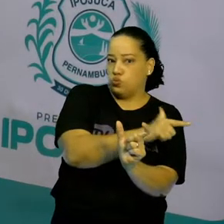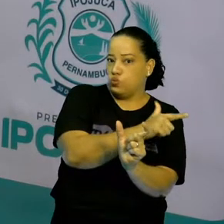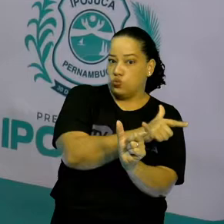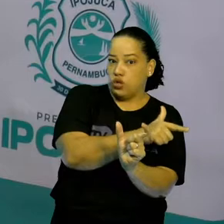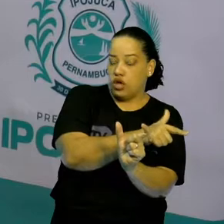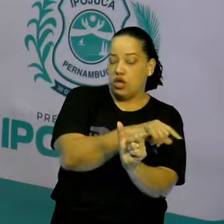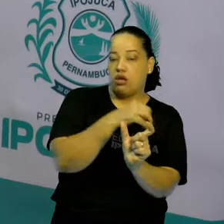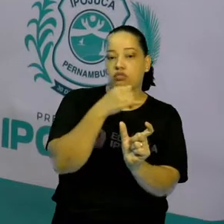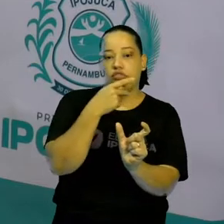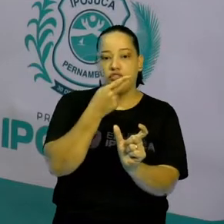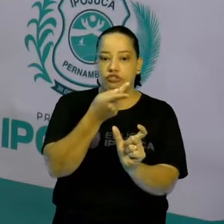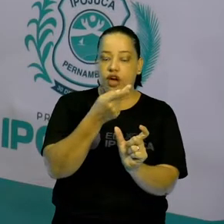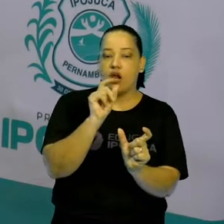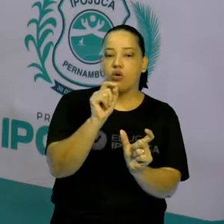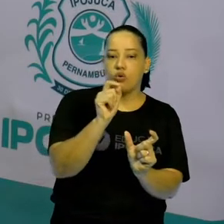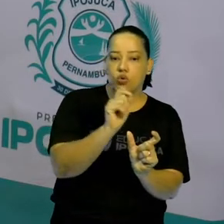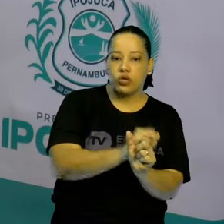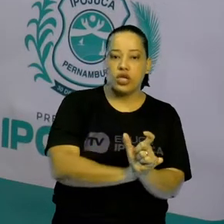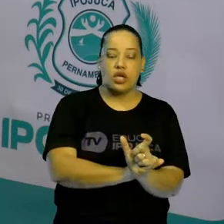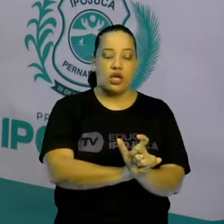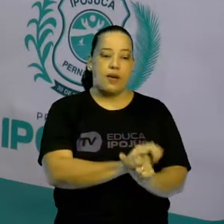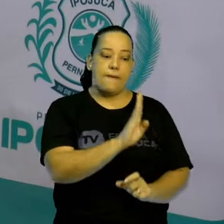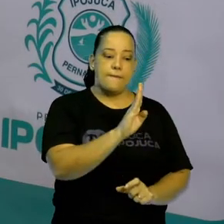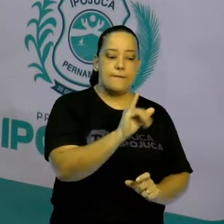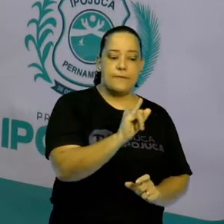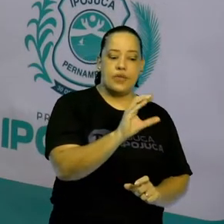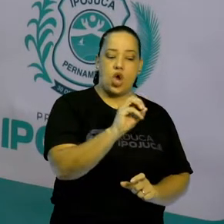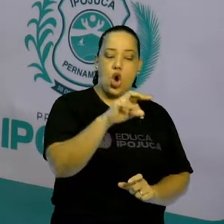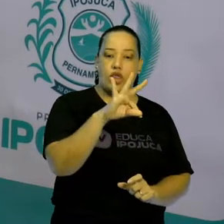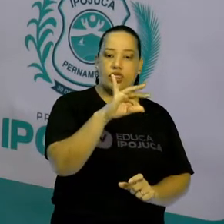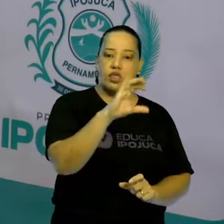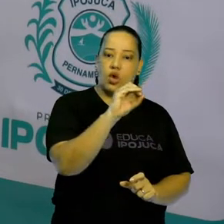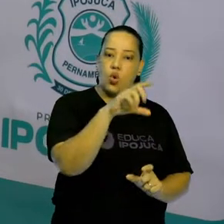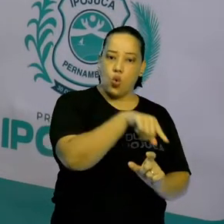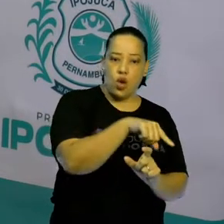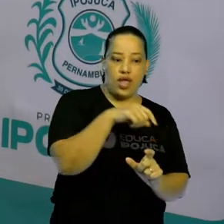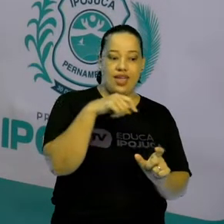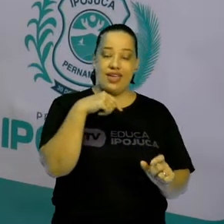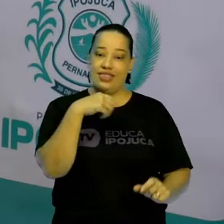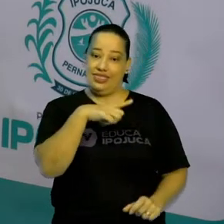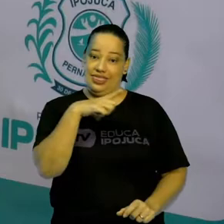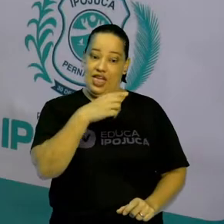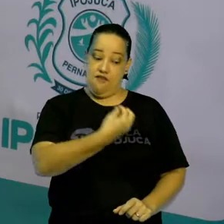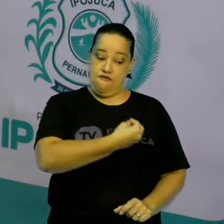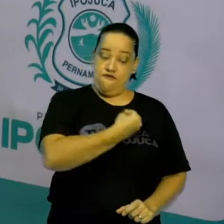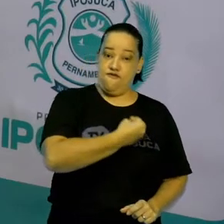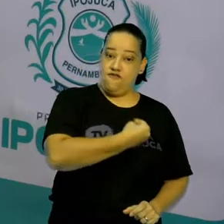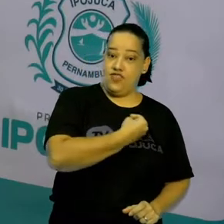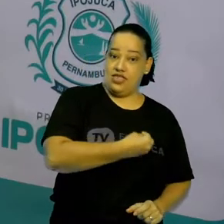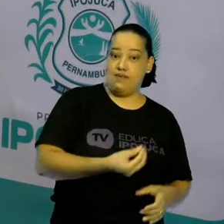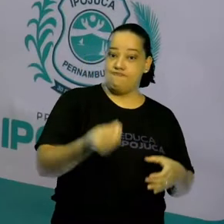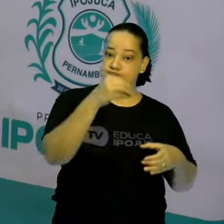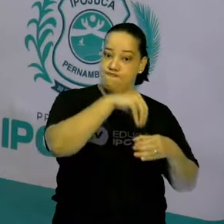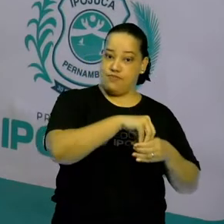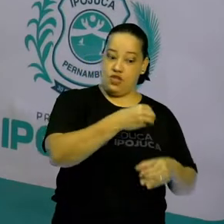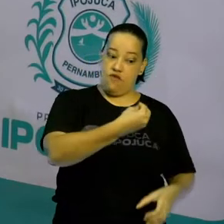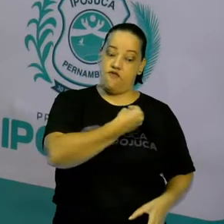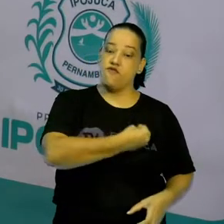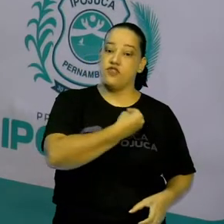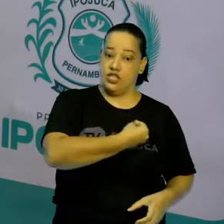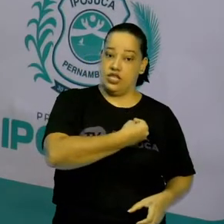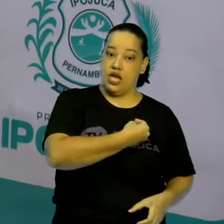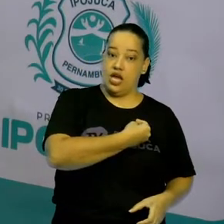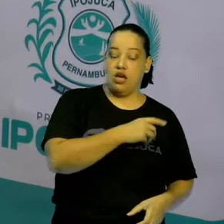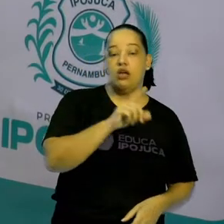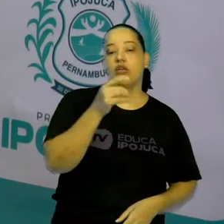fatores bióticos, então, eu estou me referindo a tudo que tem vida. E quando eu falo sobre fatores